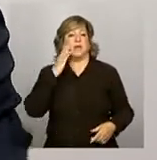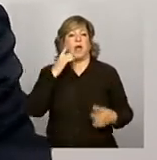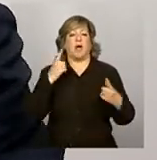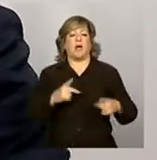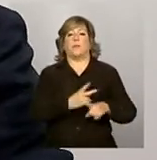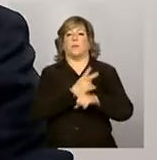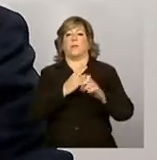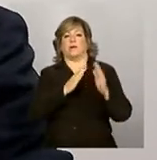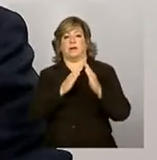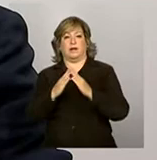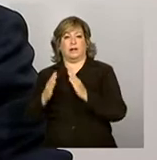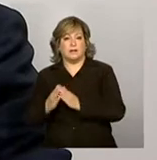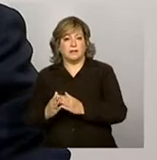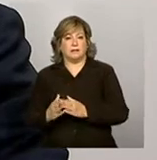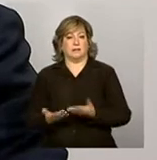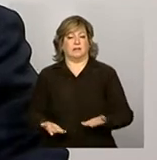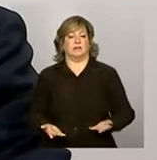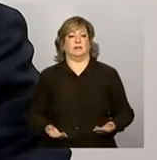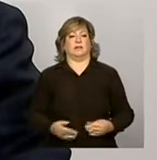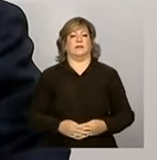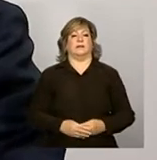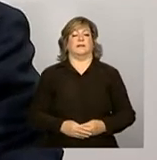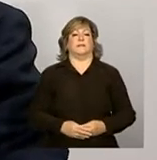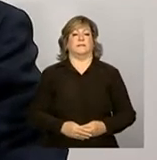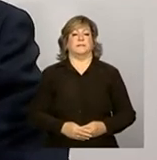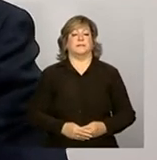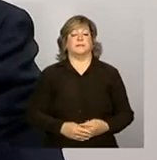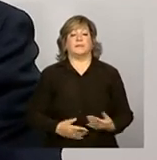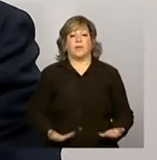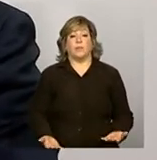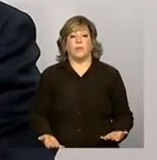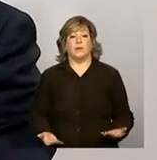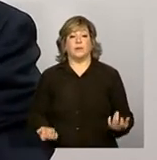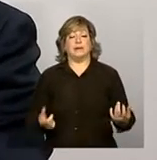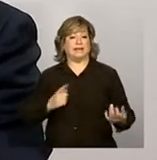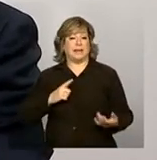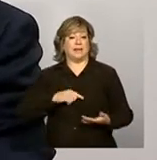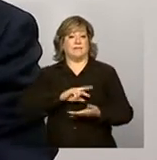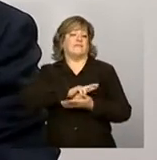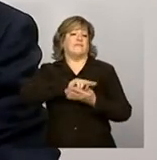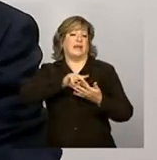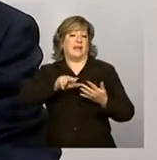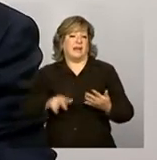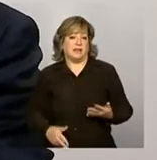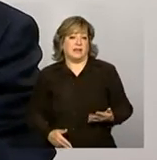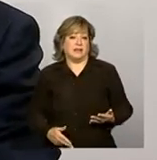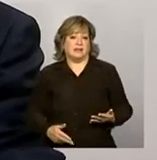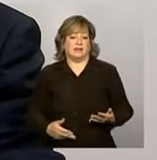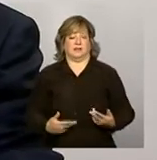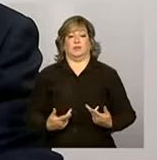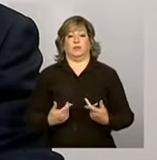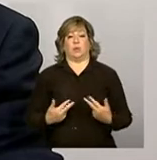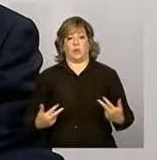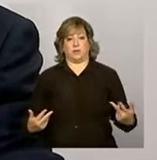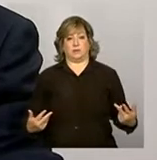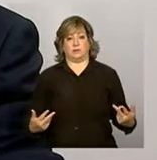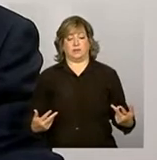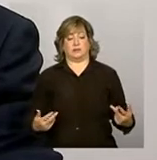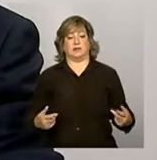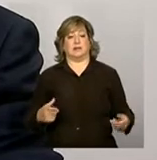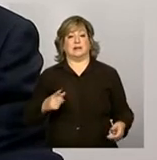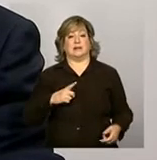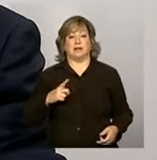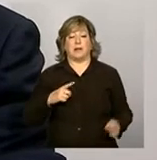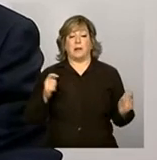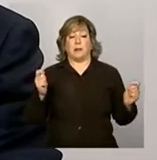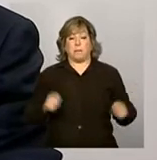uma busca ativa por potenciais beneficiários. Então, assim, a variedade de ações que se pode ter com os recursos